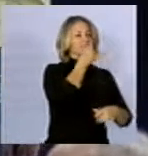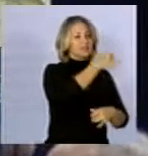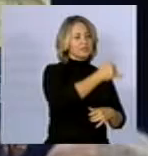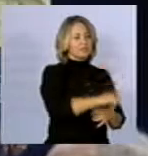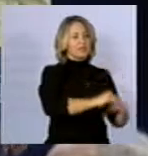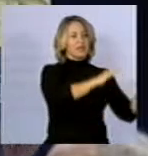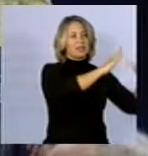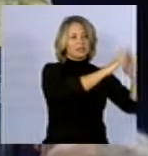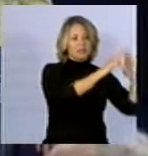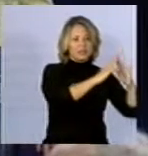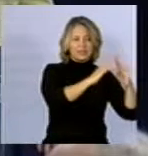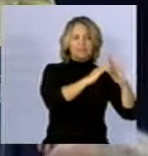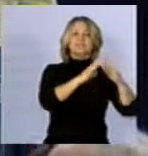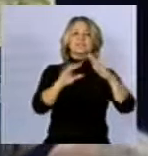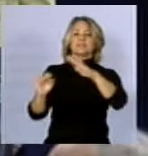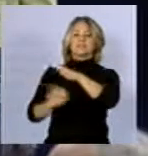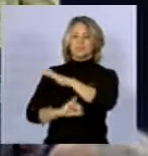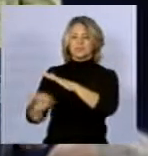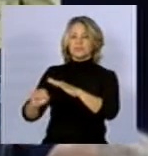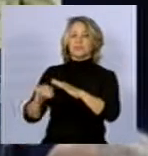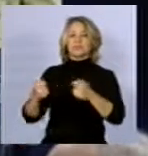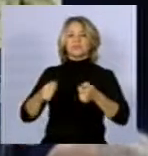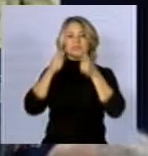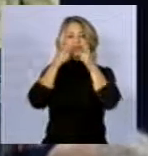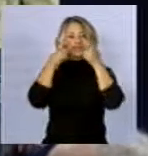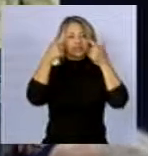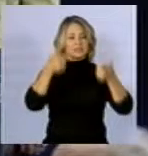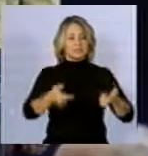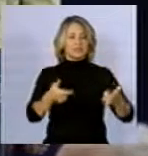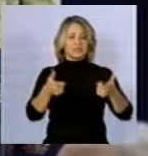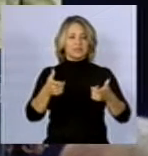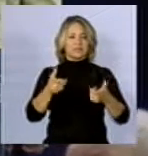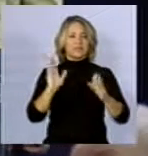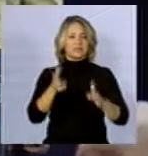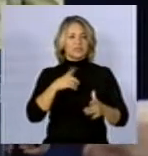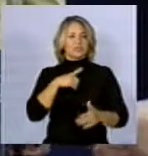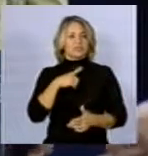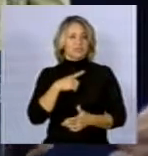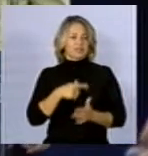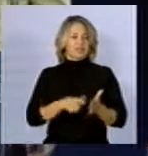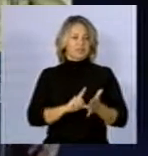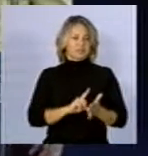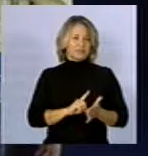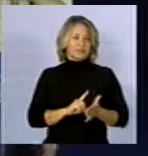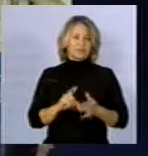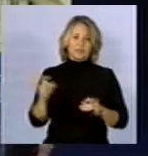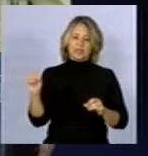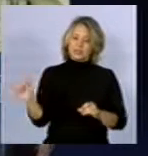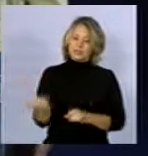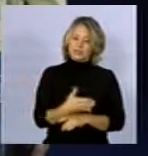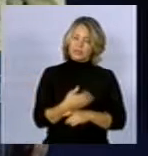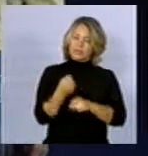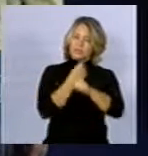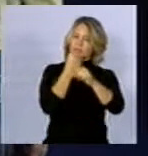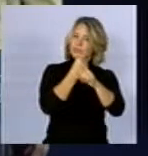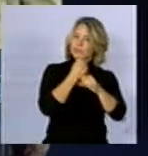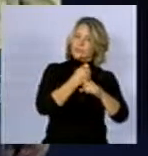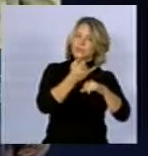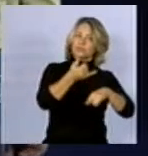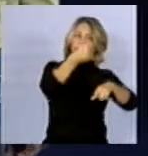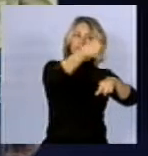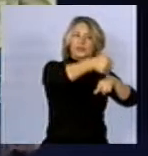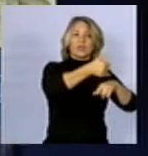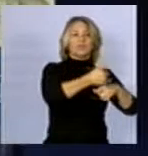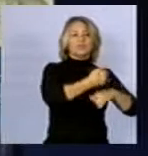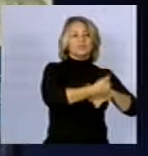instituições. Atentar para as instituições pré-existentes. Novas construções de linhas de transmissão, estações e